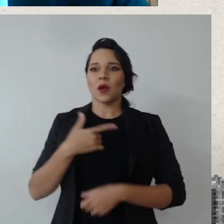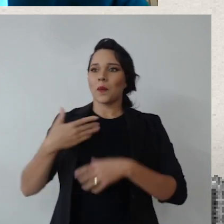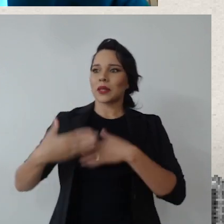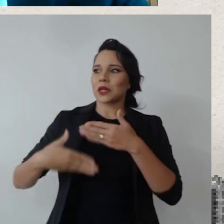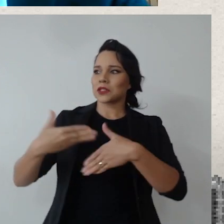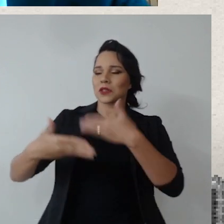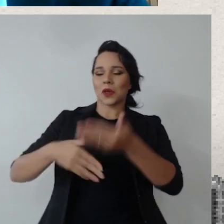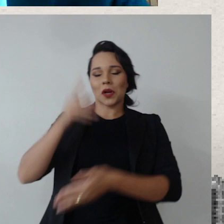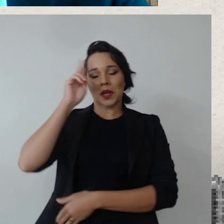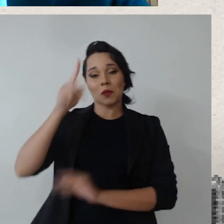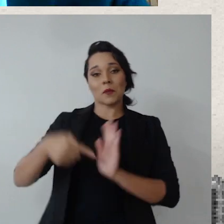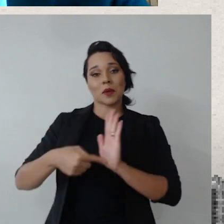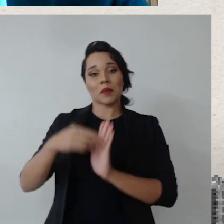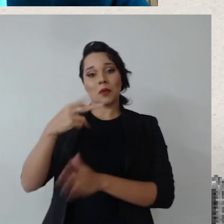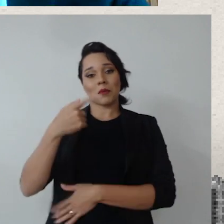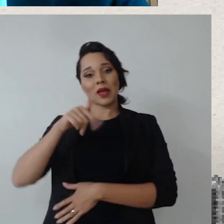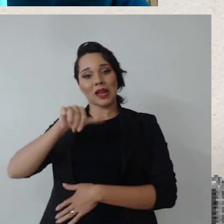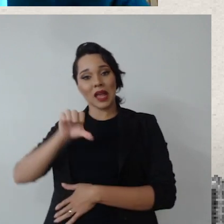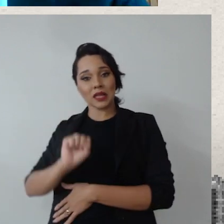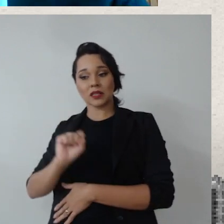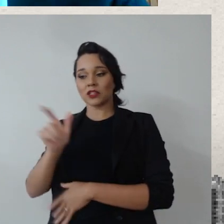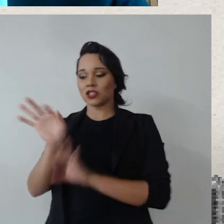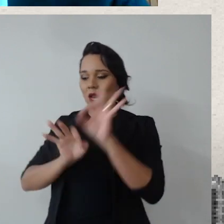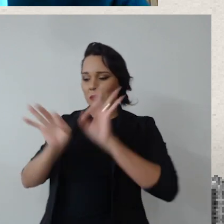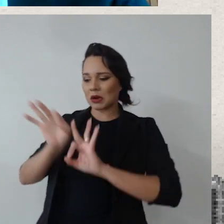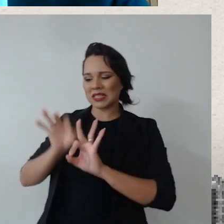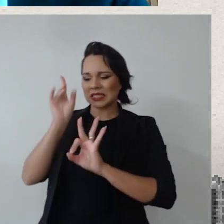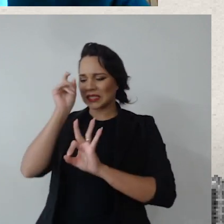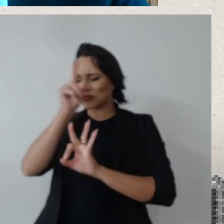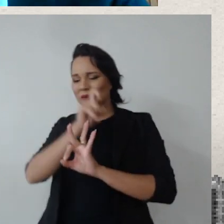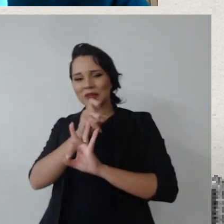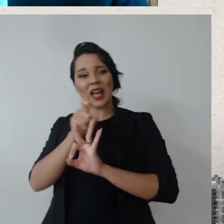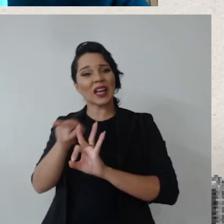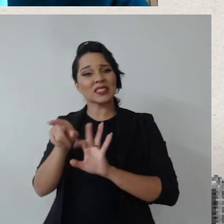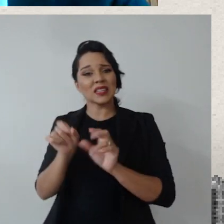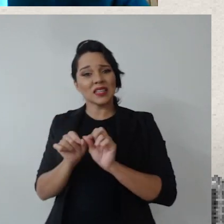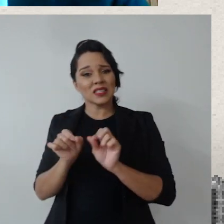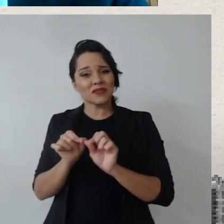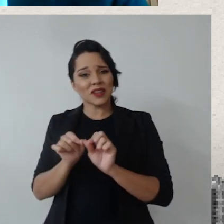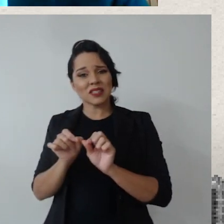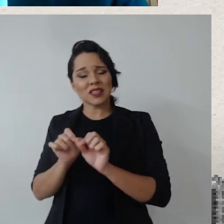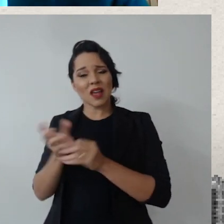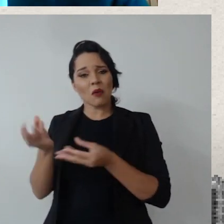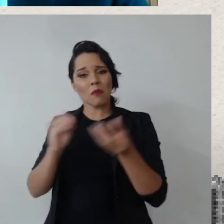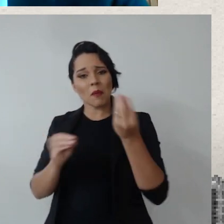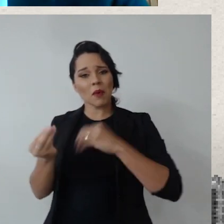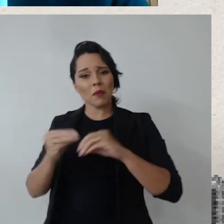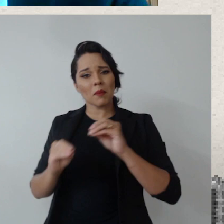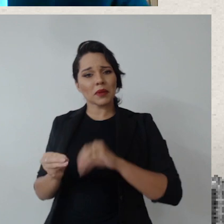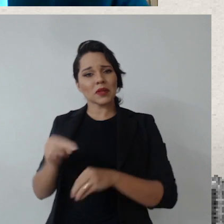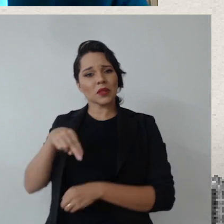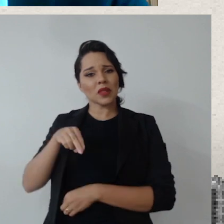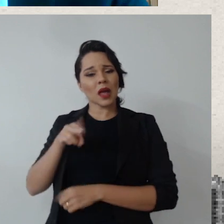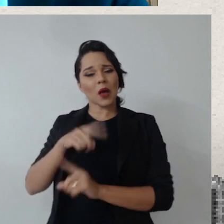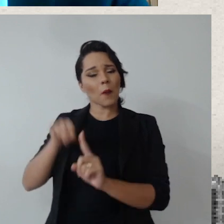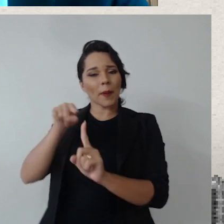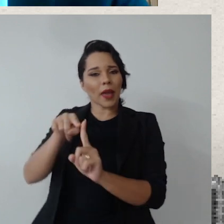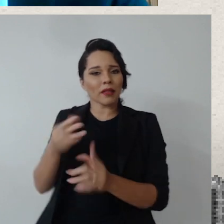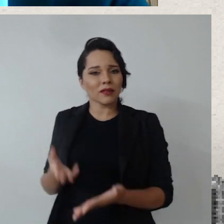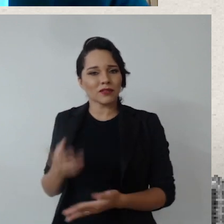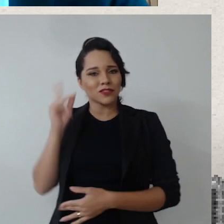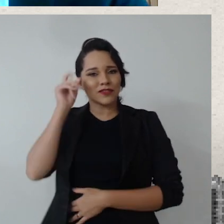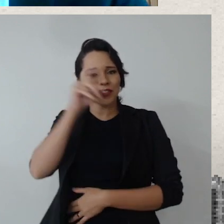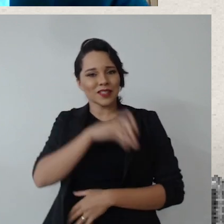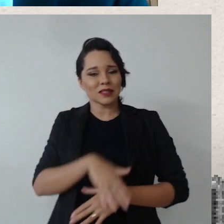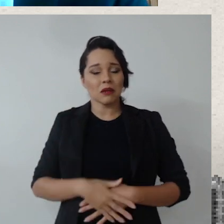uma trajetória, eu me lembro que o primeiro PLS que a gente construiu, gente tinha dificuldade, Renata, até de fazer a composição da própria meta, né,